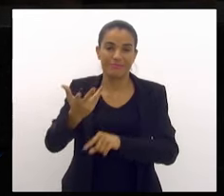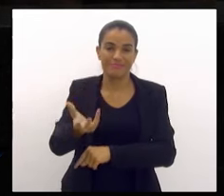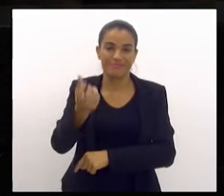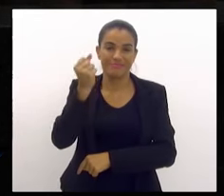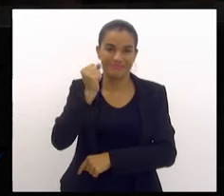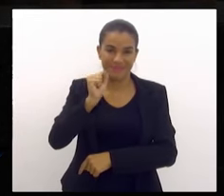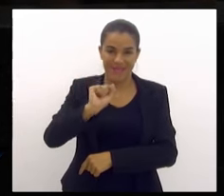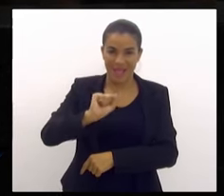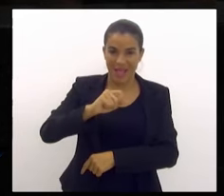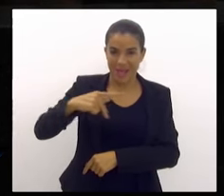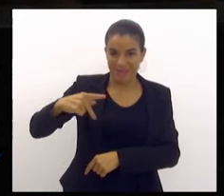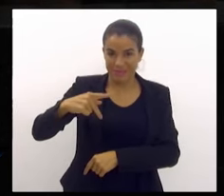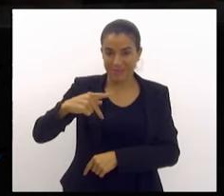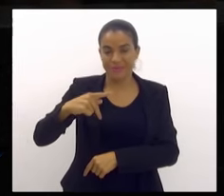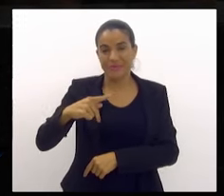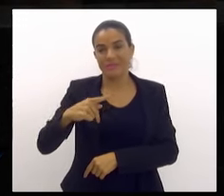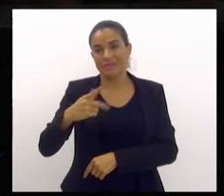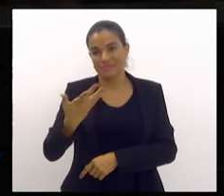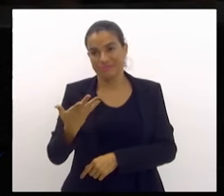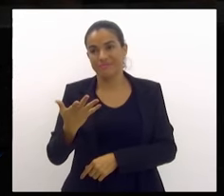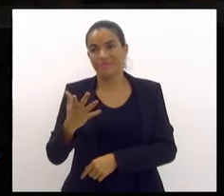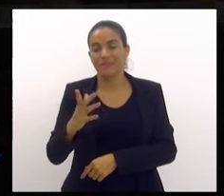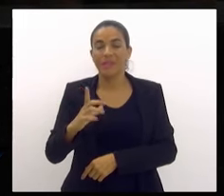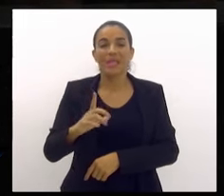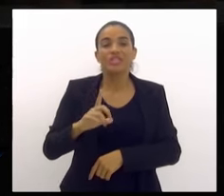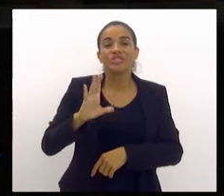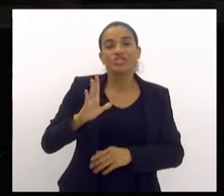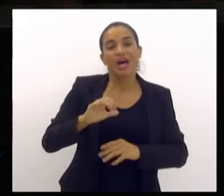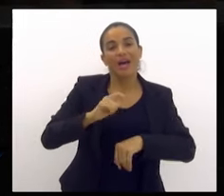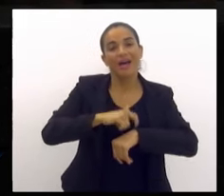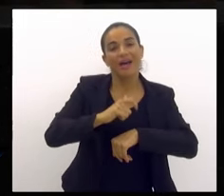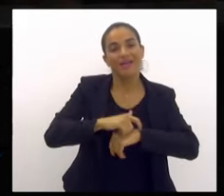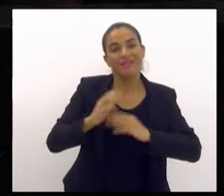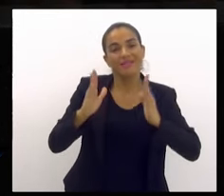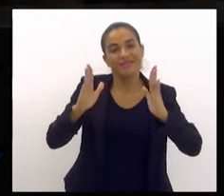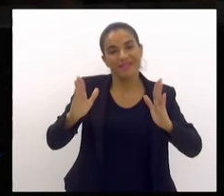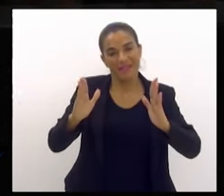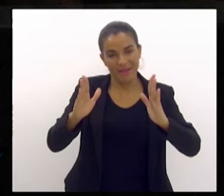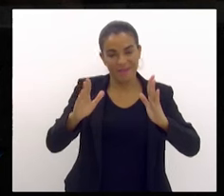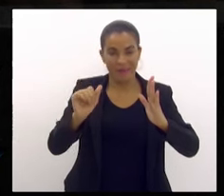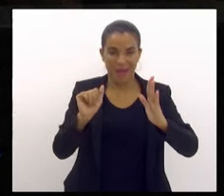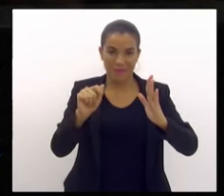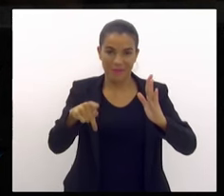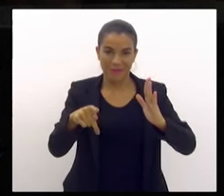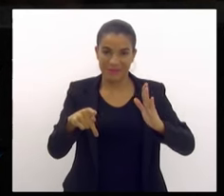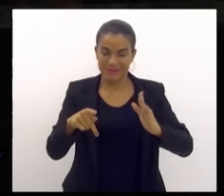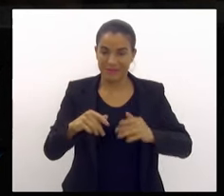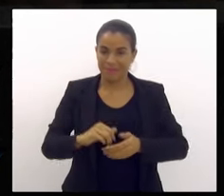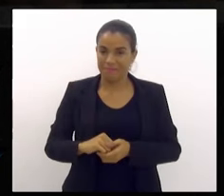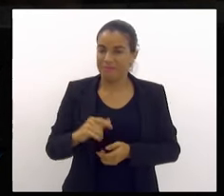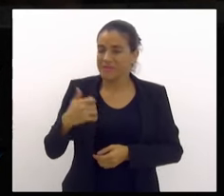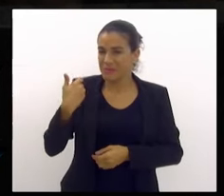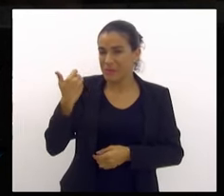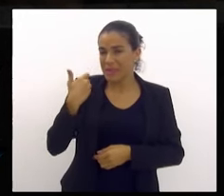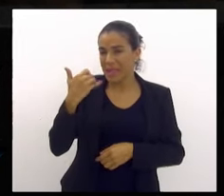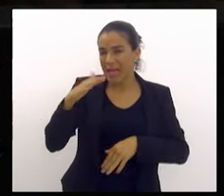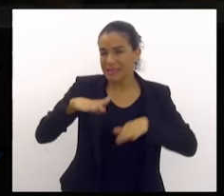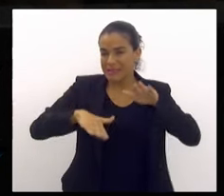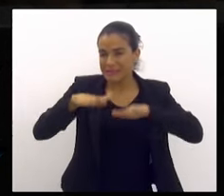questão, seja ter tempo para aposentar e ficar na ativa. Mas é uma idade média